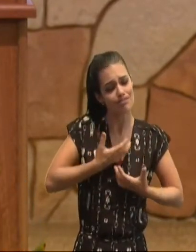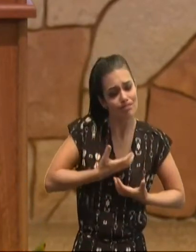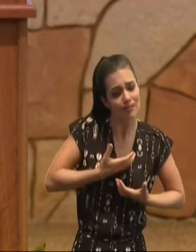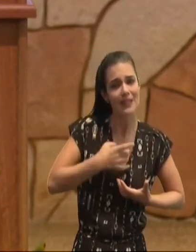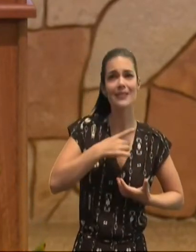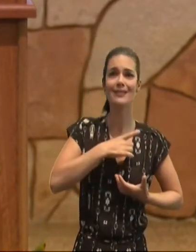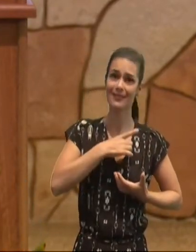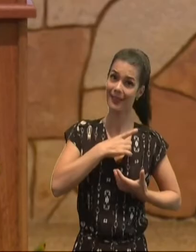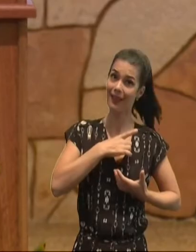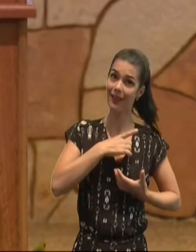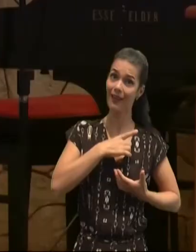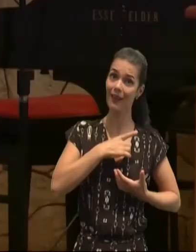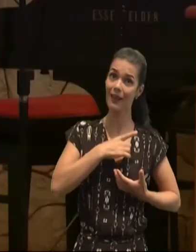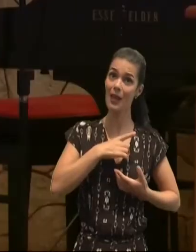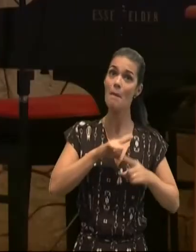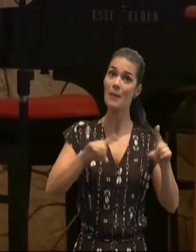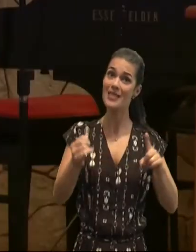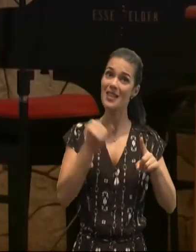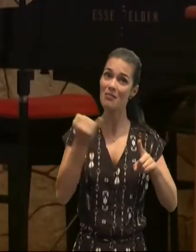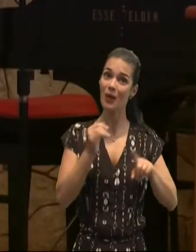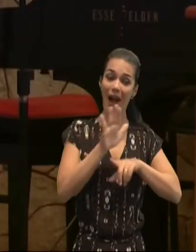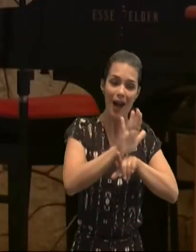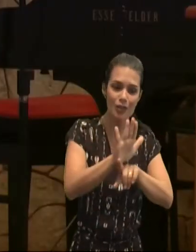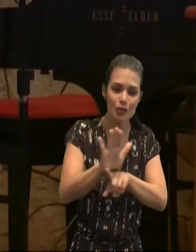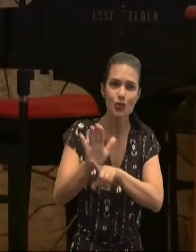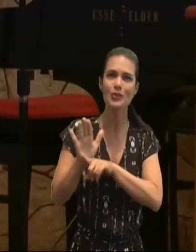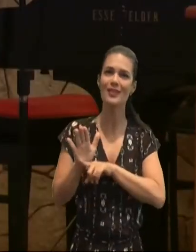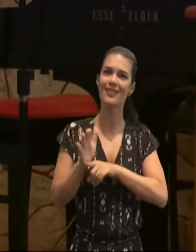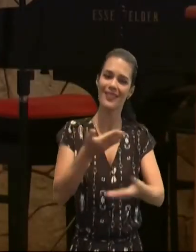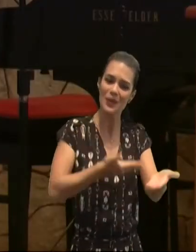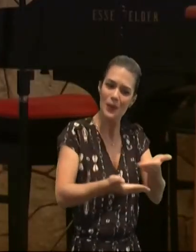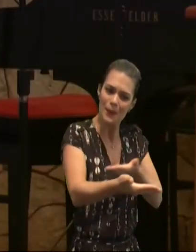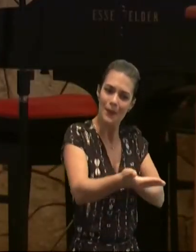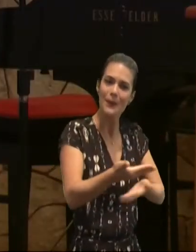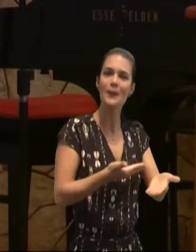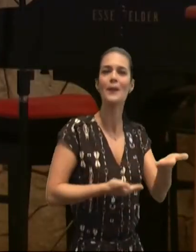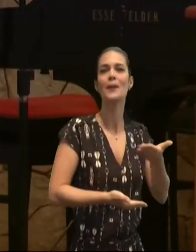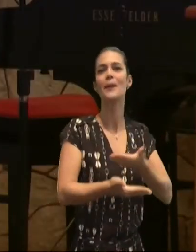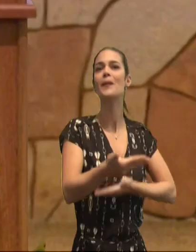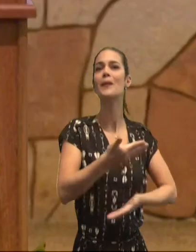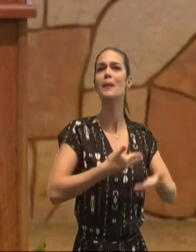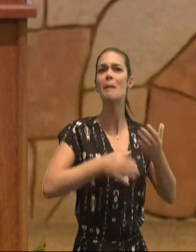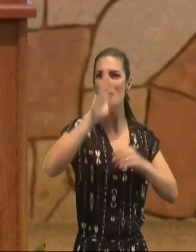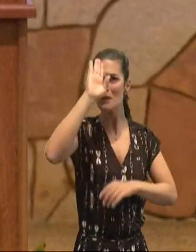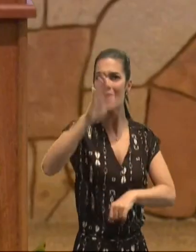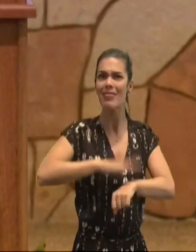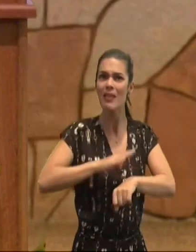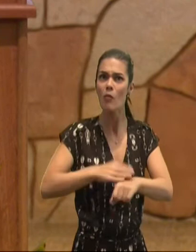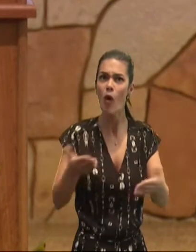uns aos outros, nós podemos, levar as cargas, uns dos outros, especialmente, nesse tempo,